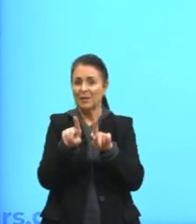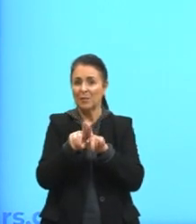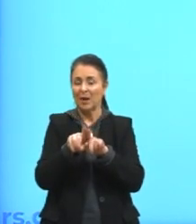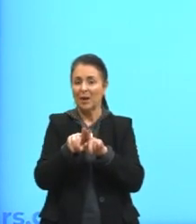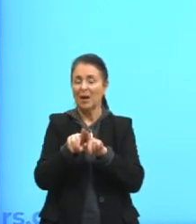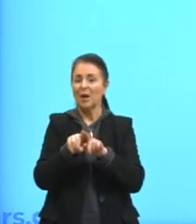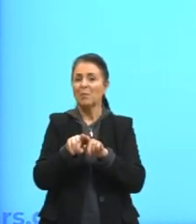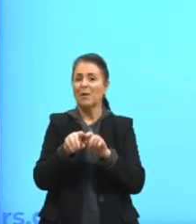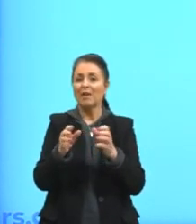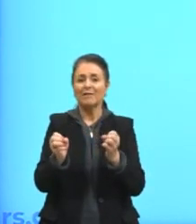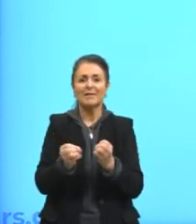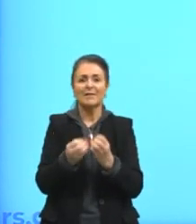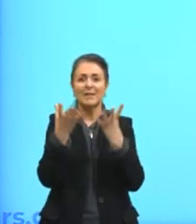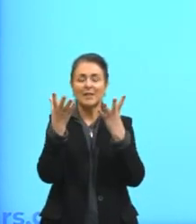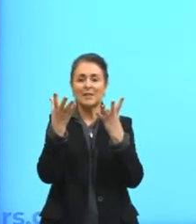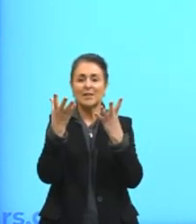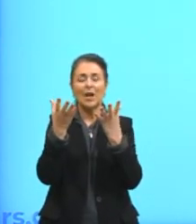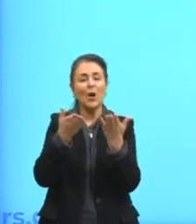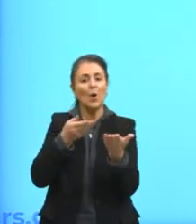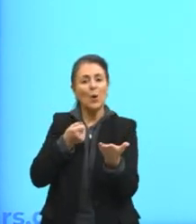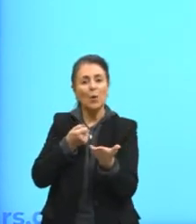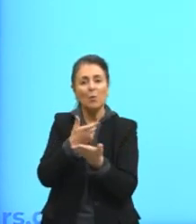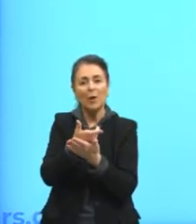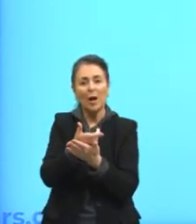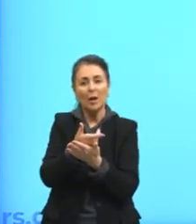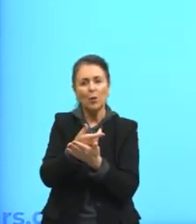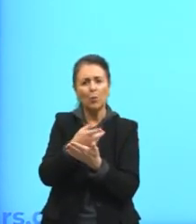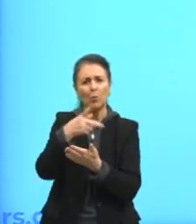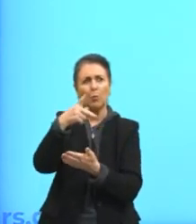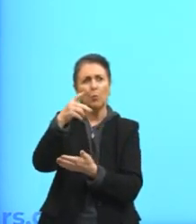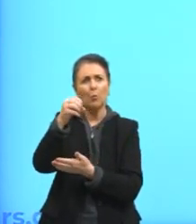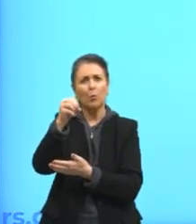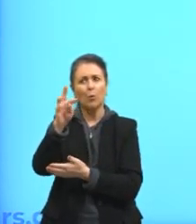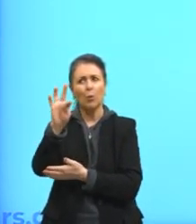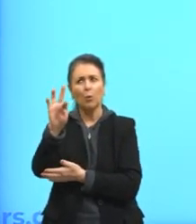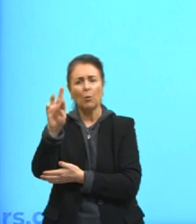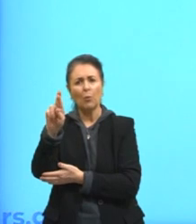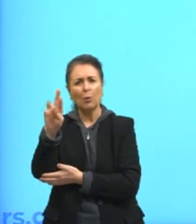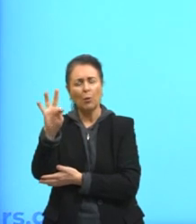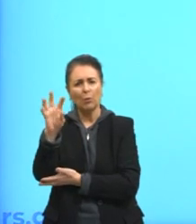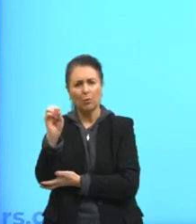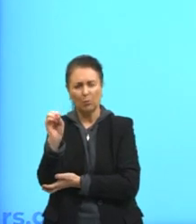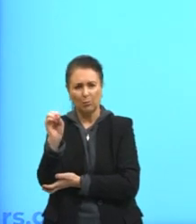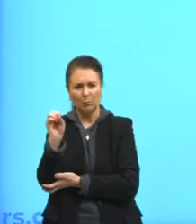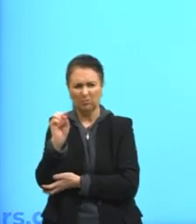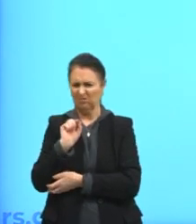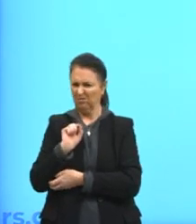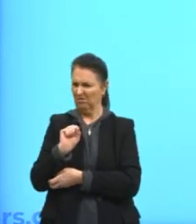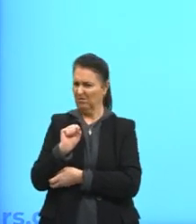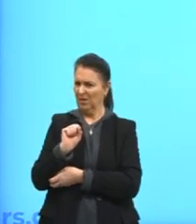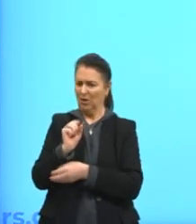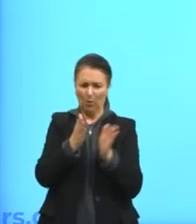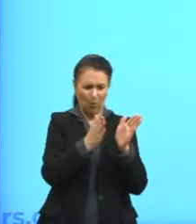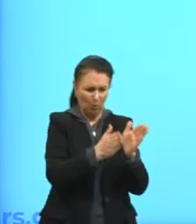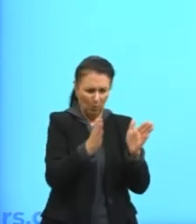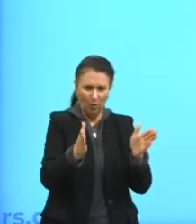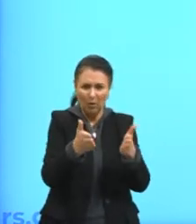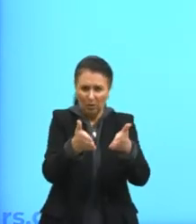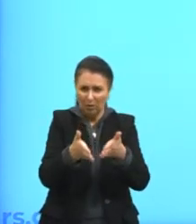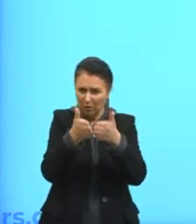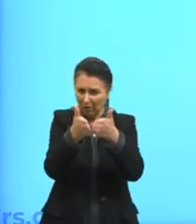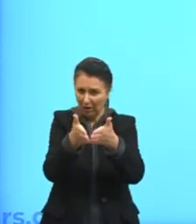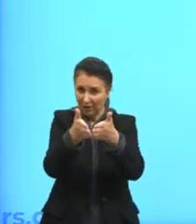um porto. A gente não compra o porto. A gente compra o produto.